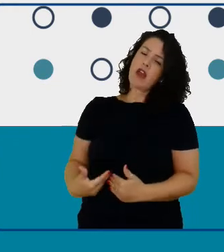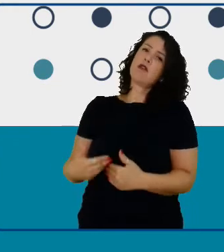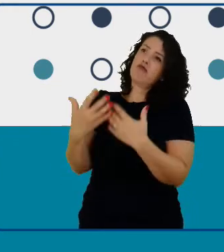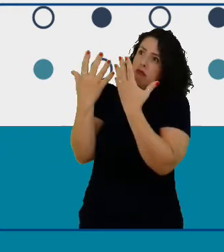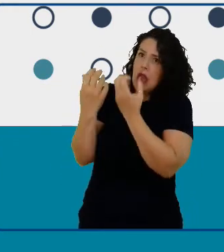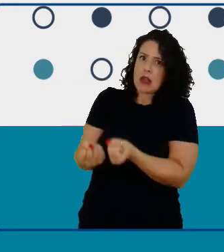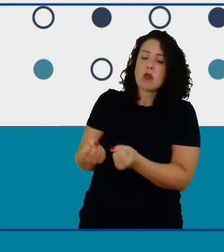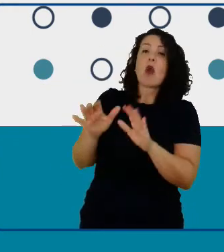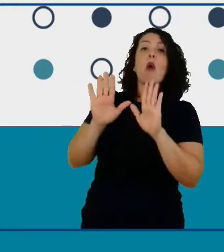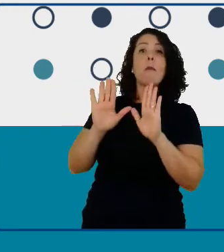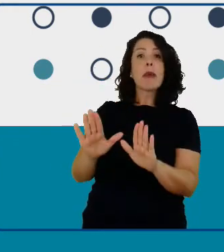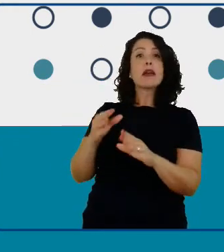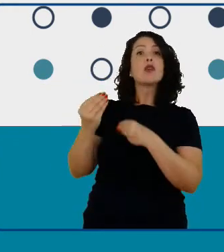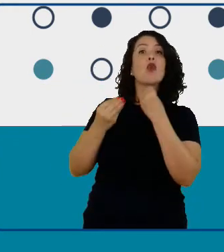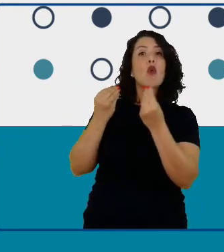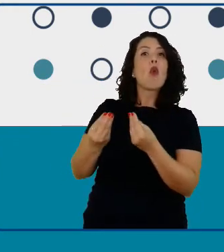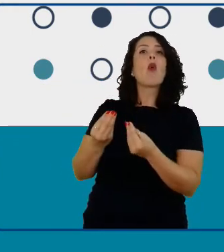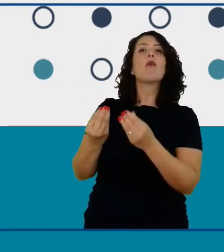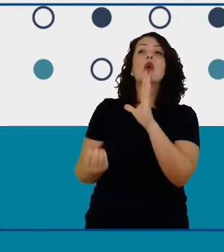implementação no Reino Unido